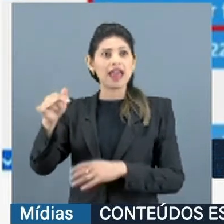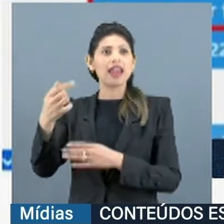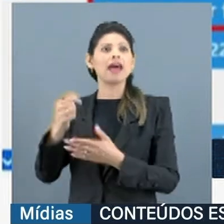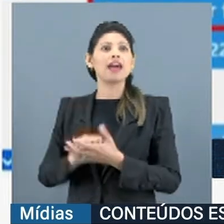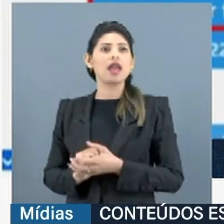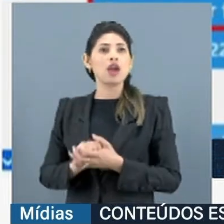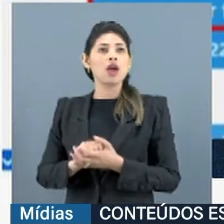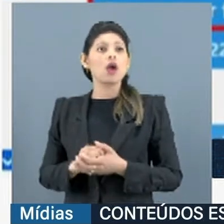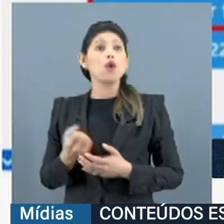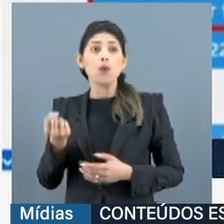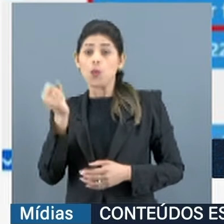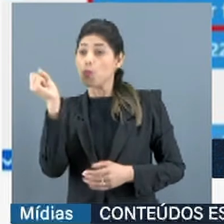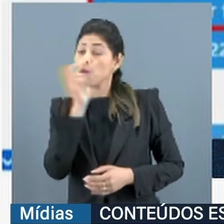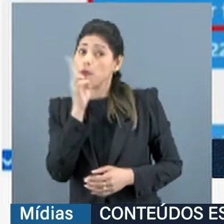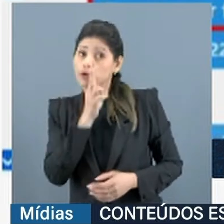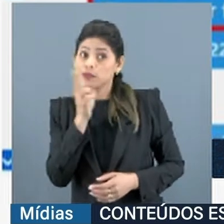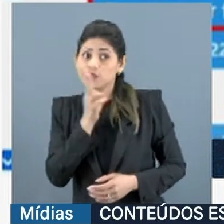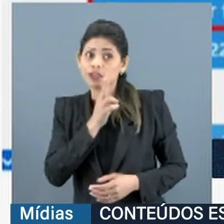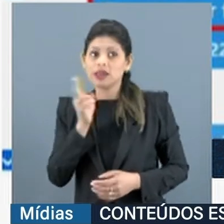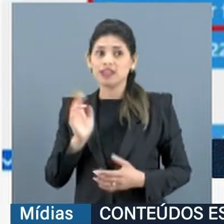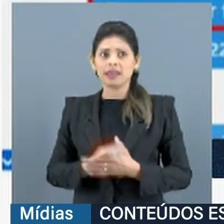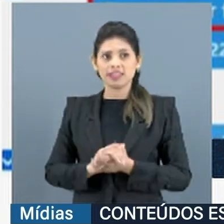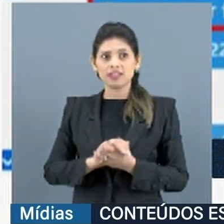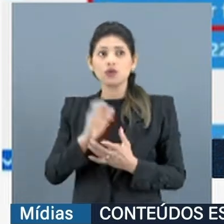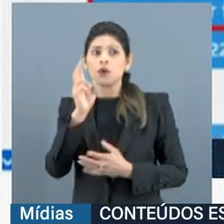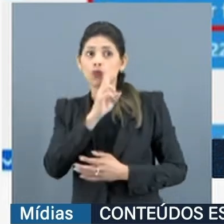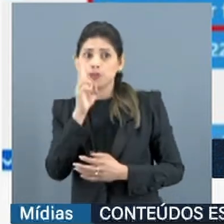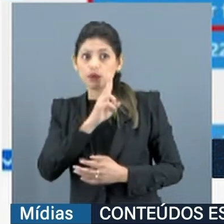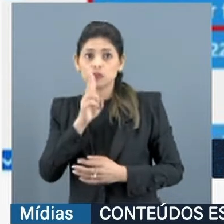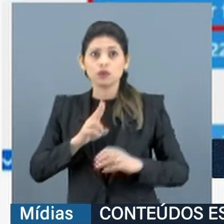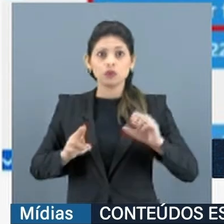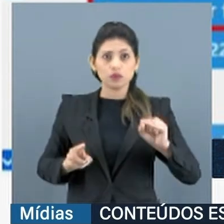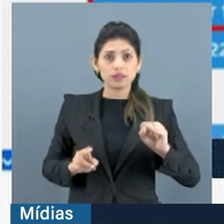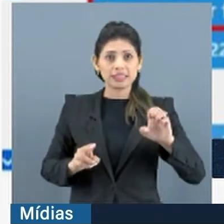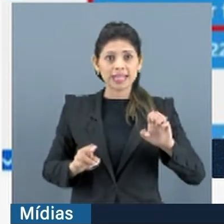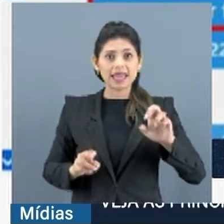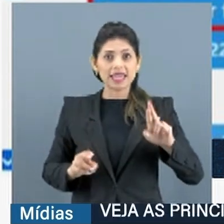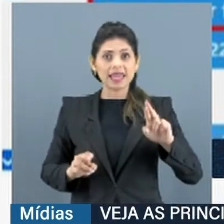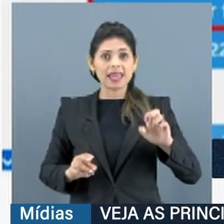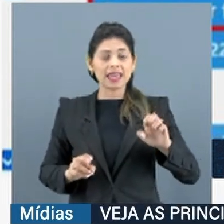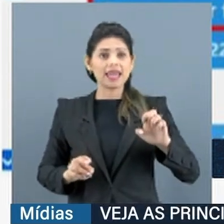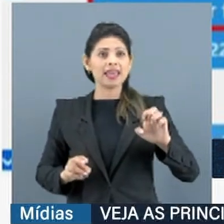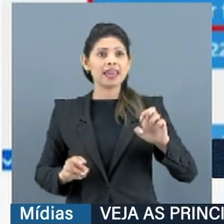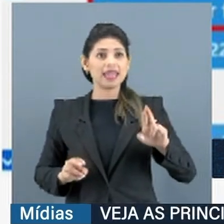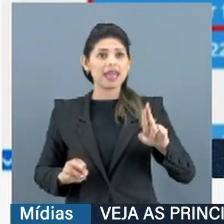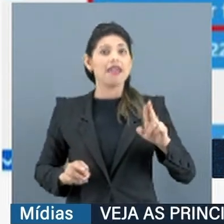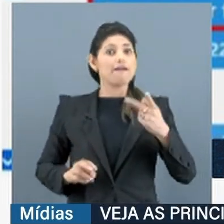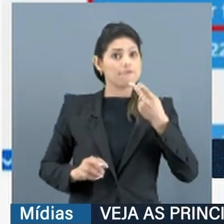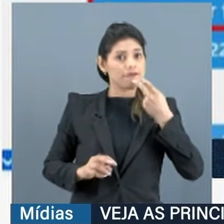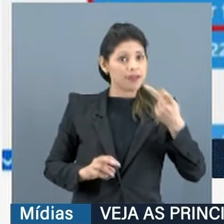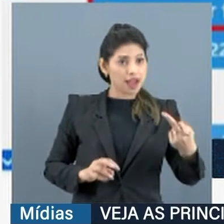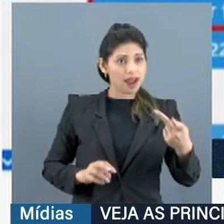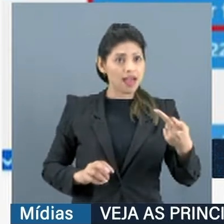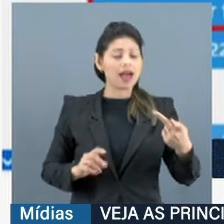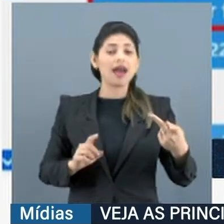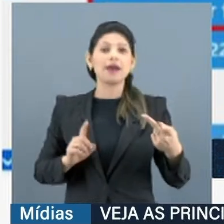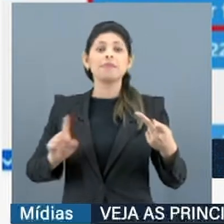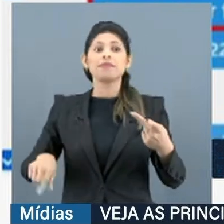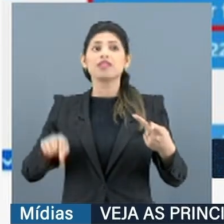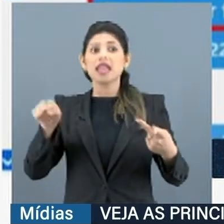urgente, urgente. Sererê quer falar que é exatamente um índio. Aí ele continua.